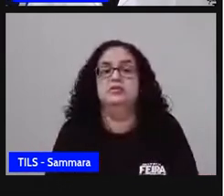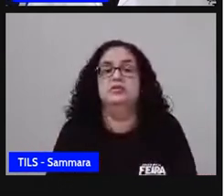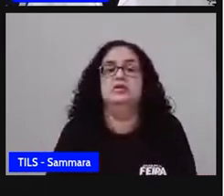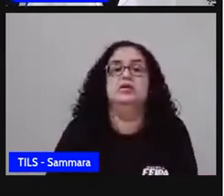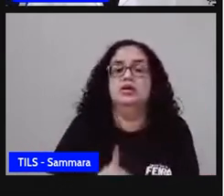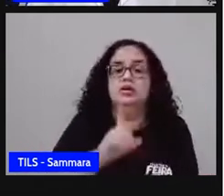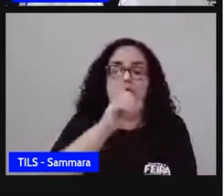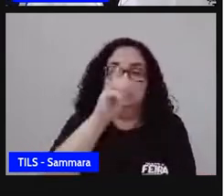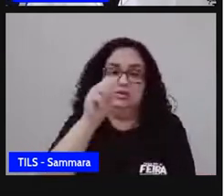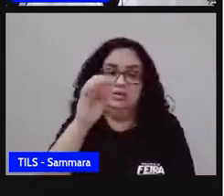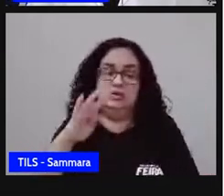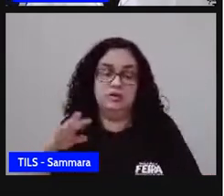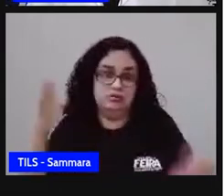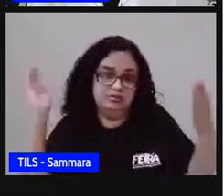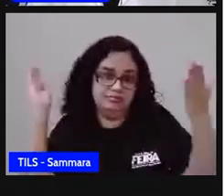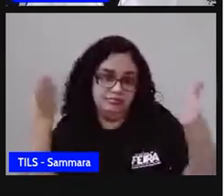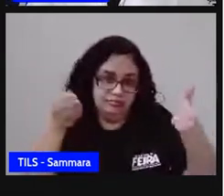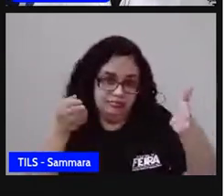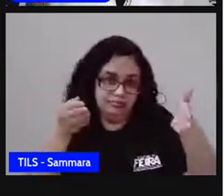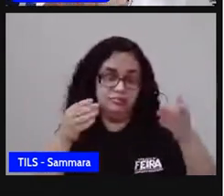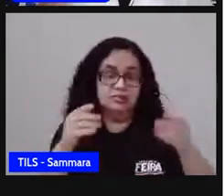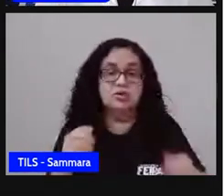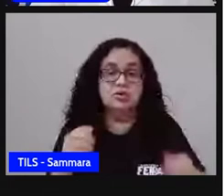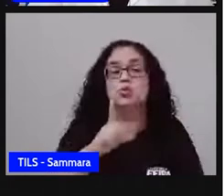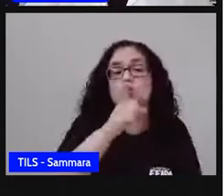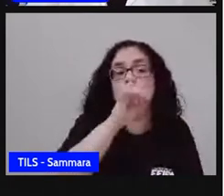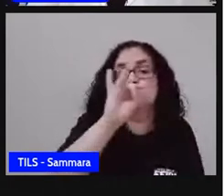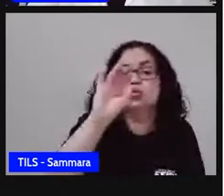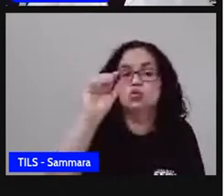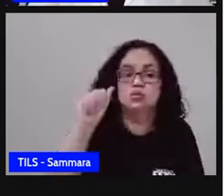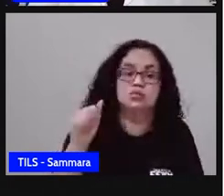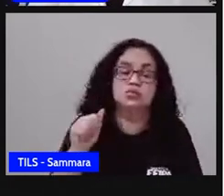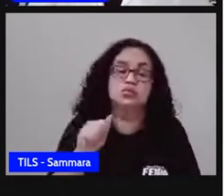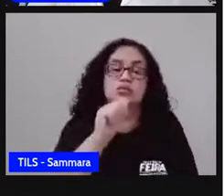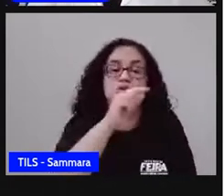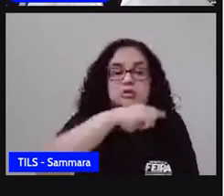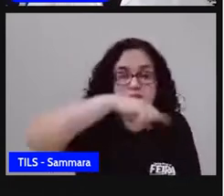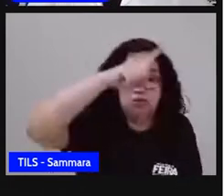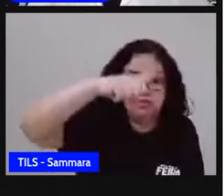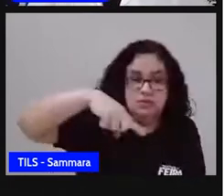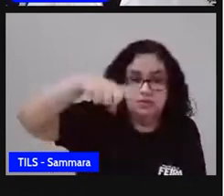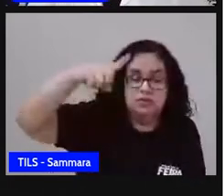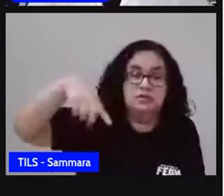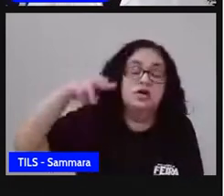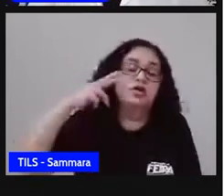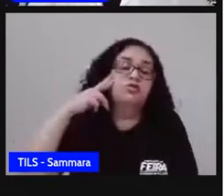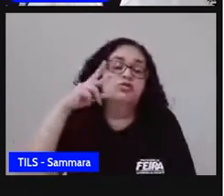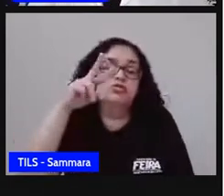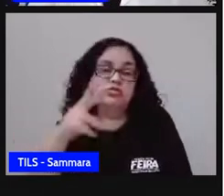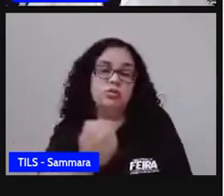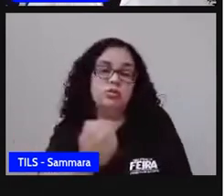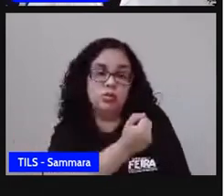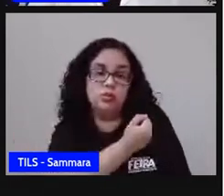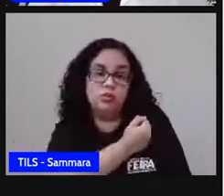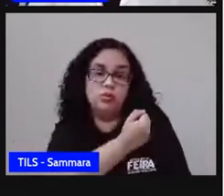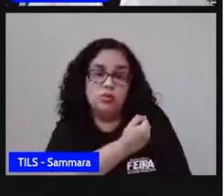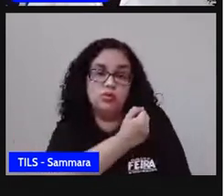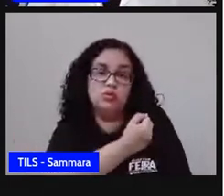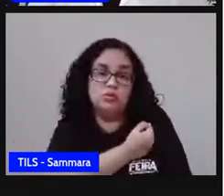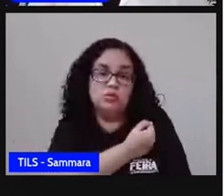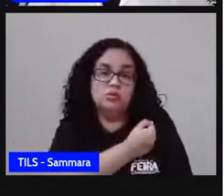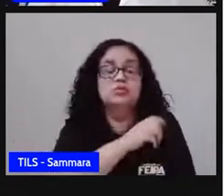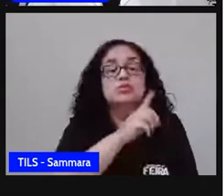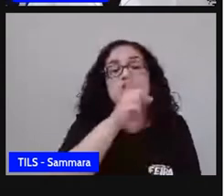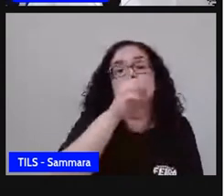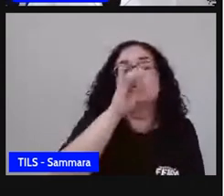dados atualizados, tá? Então, no dia que você acessar esse gráfico, você vai ver esse número que vai aparecer aqui, ó. É o número